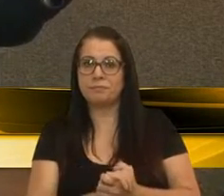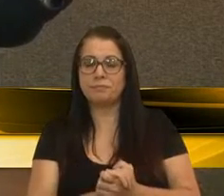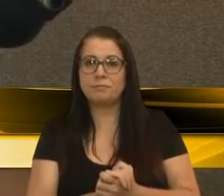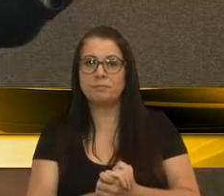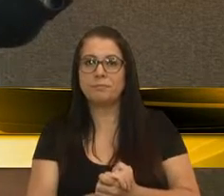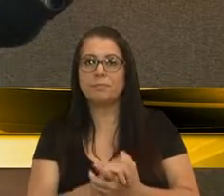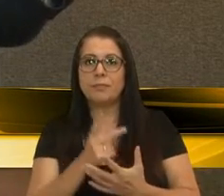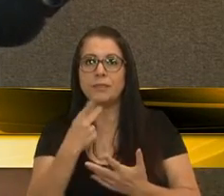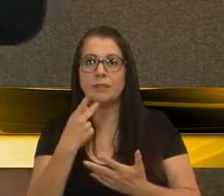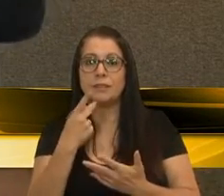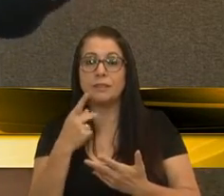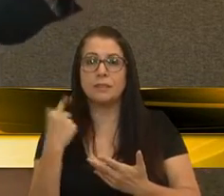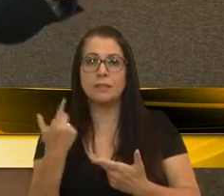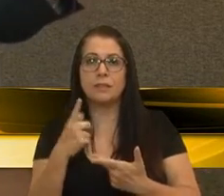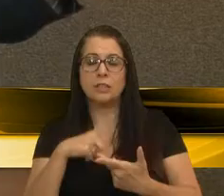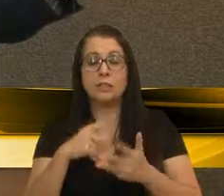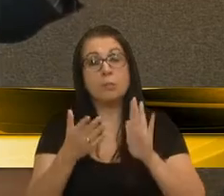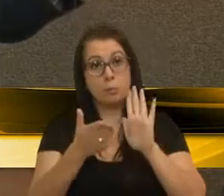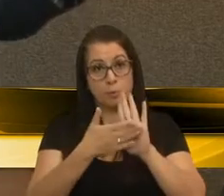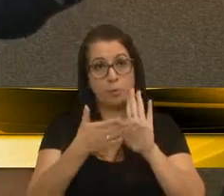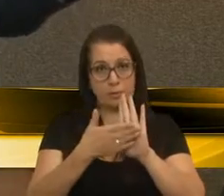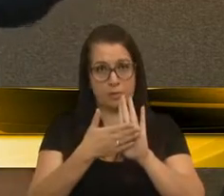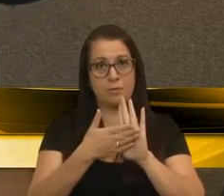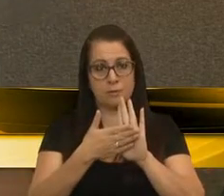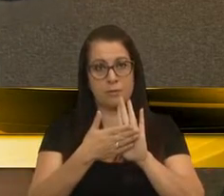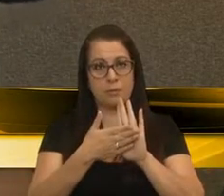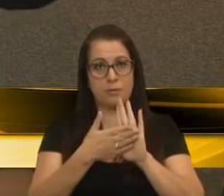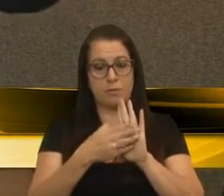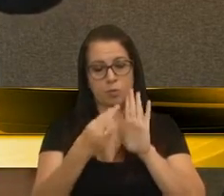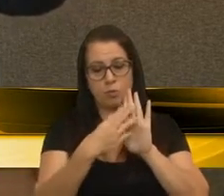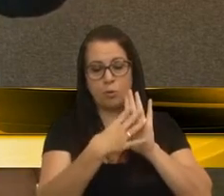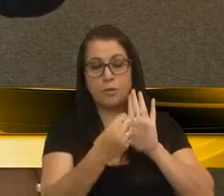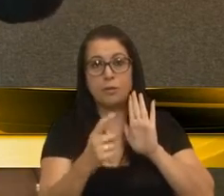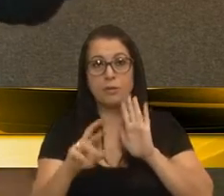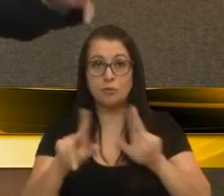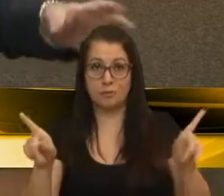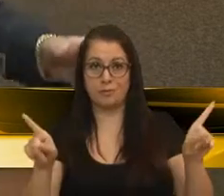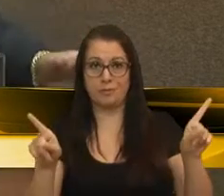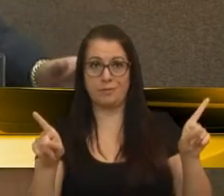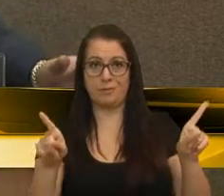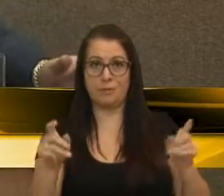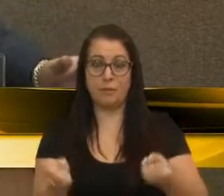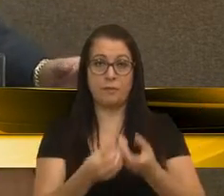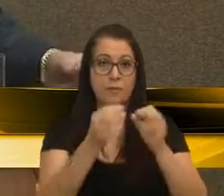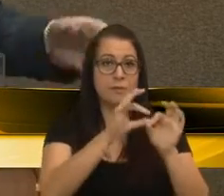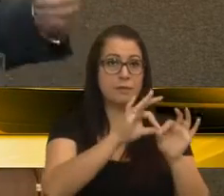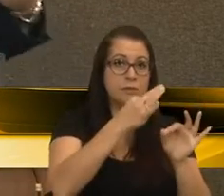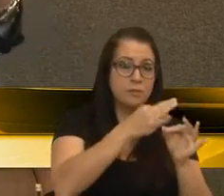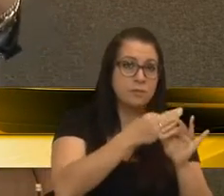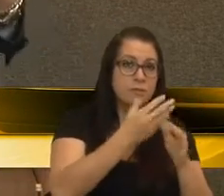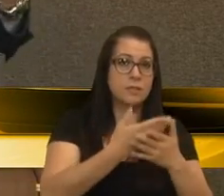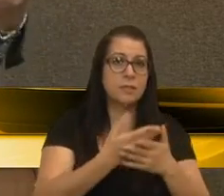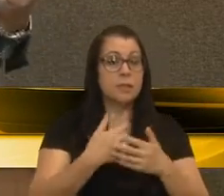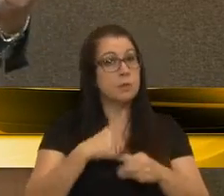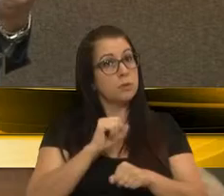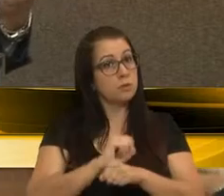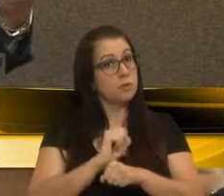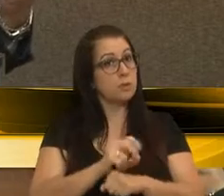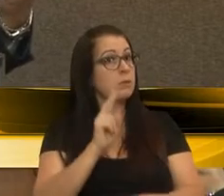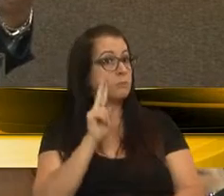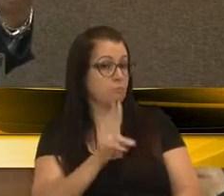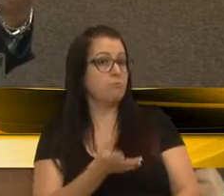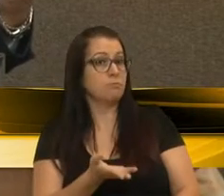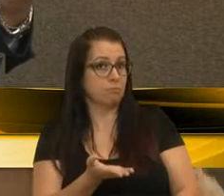houve a proposta de um modelo diferente para a Festa da Uva, eu aguardei para ver.